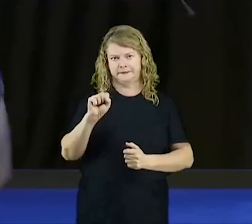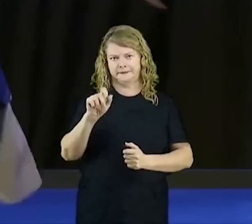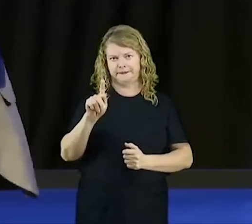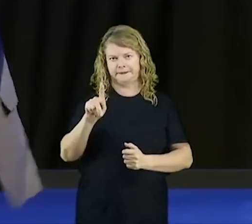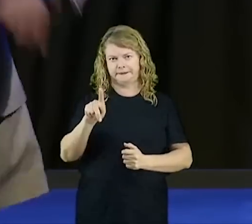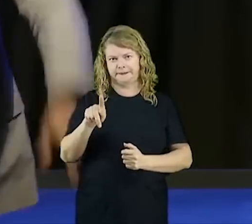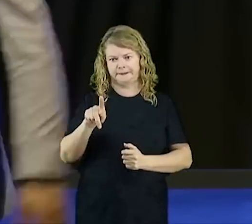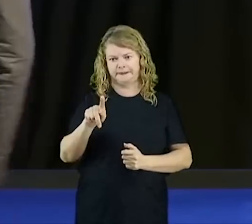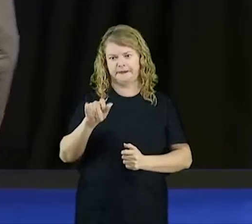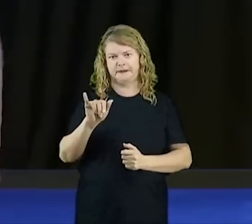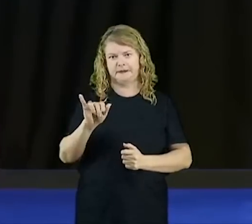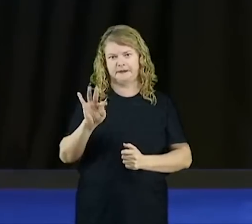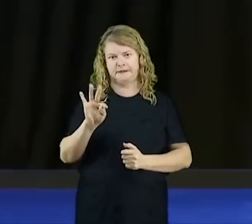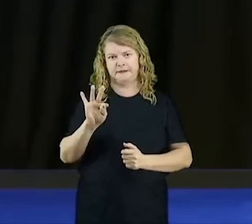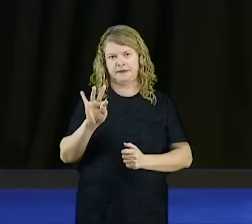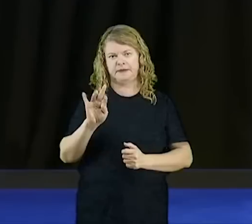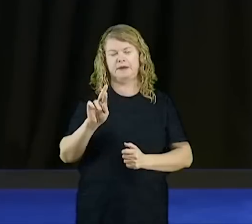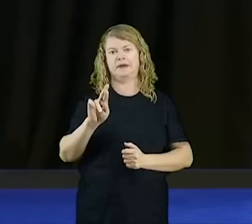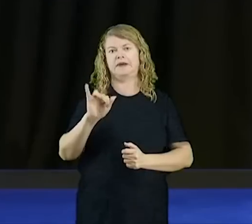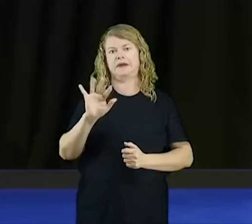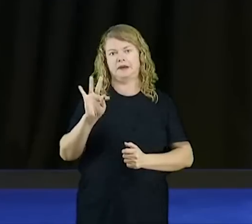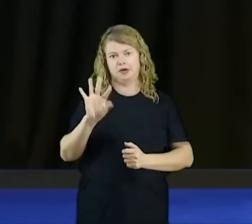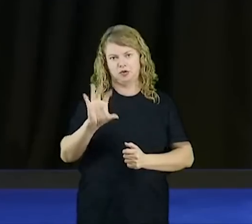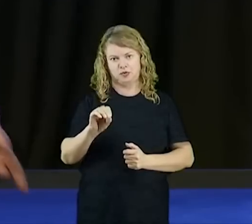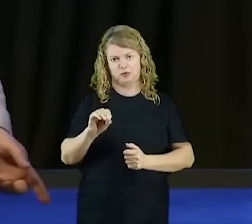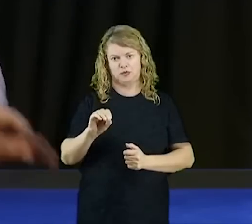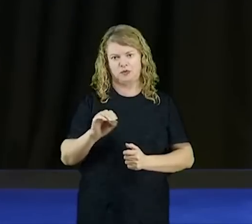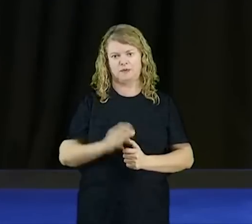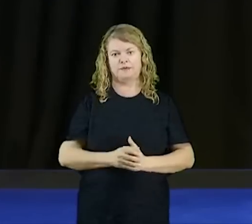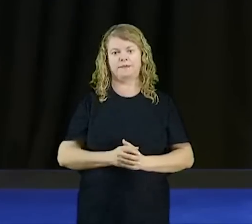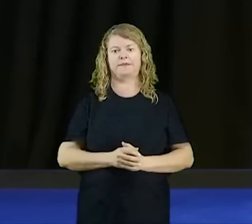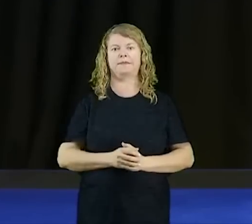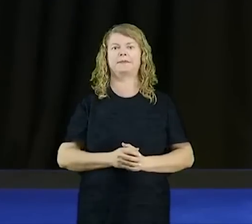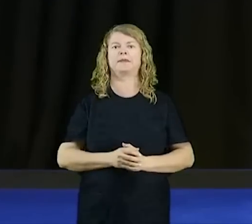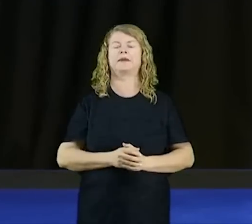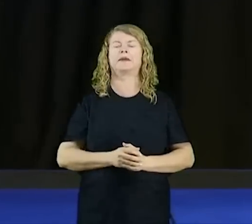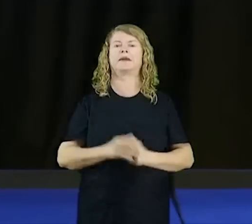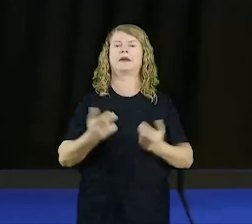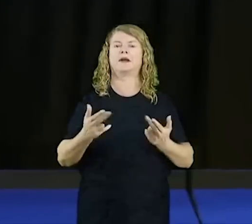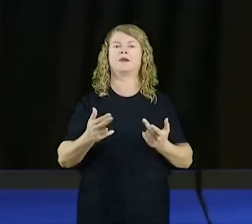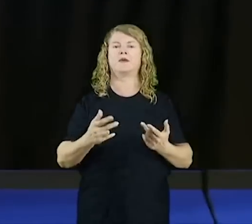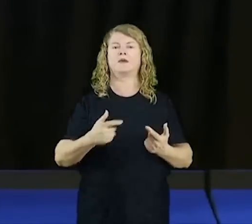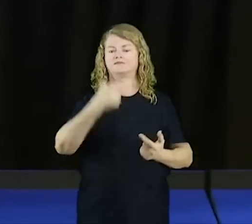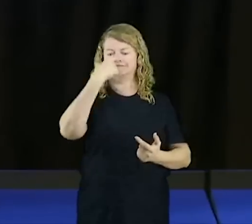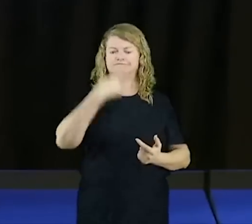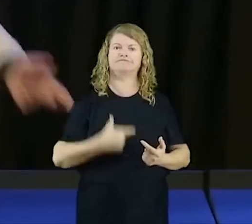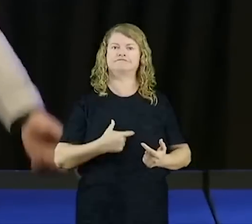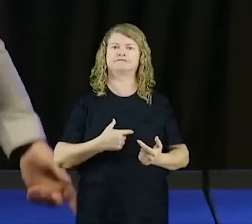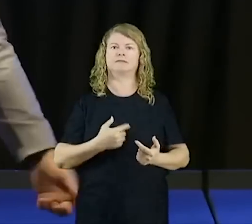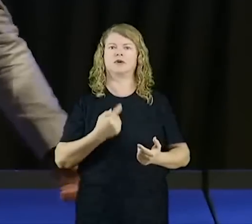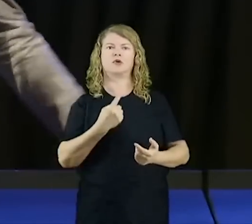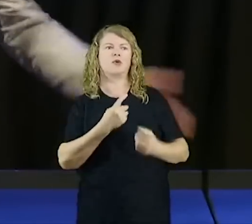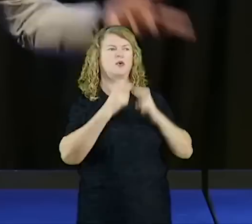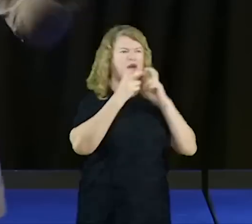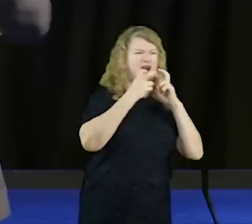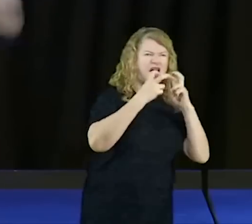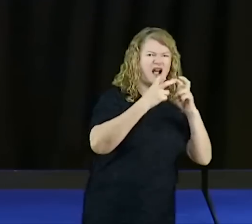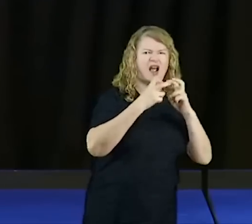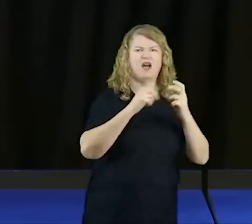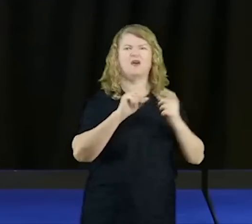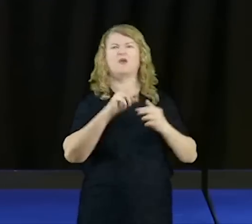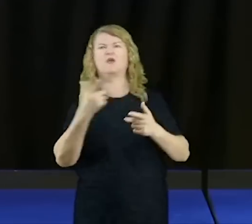cada um, é de um jeito, são diferentes. um chora, o outro ria, o outro grita, o outro tenta conversar, o outro tenta